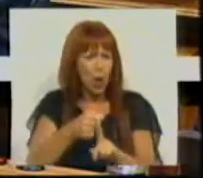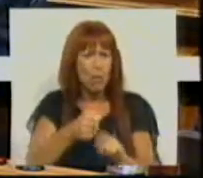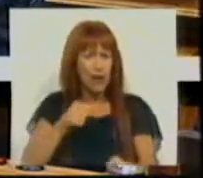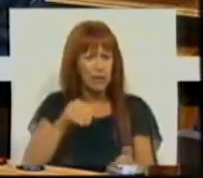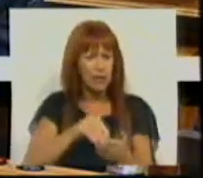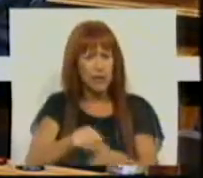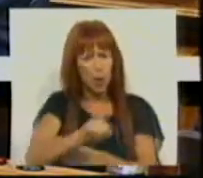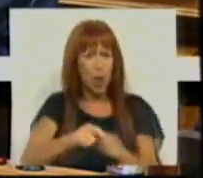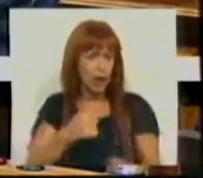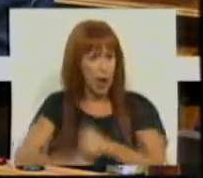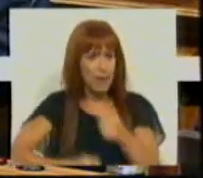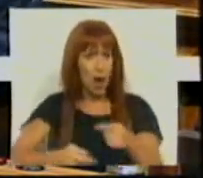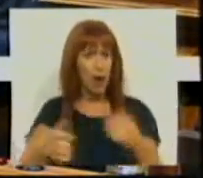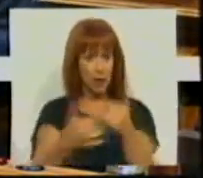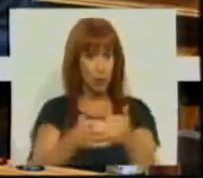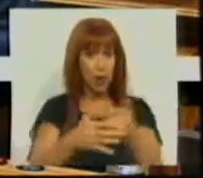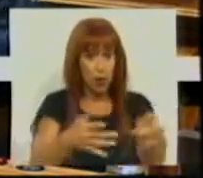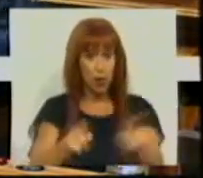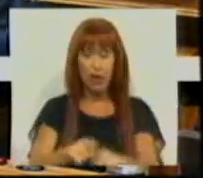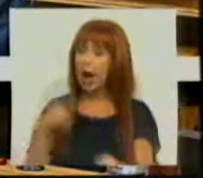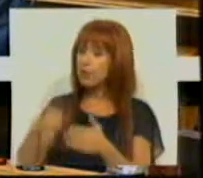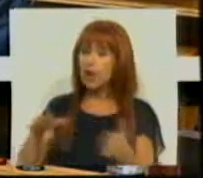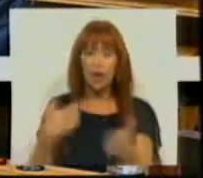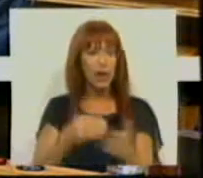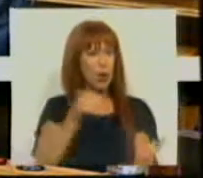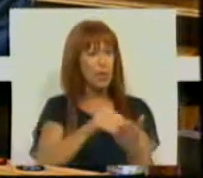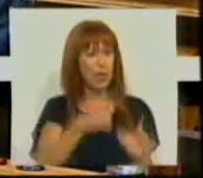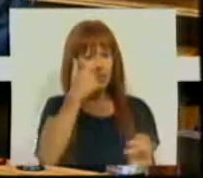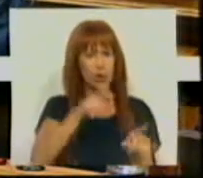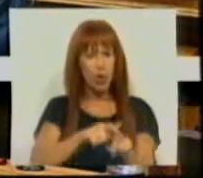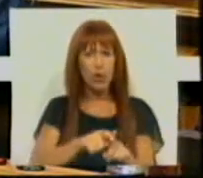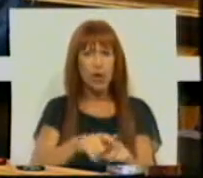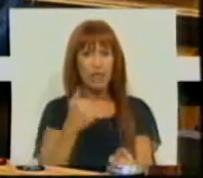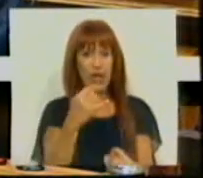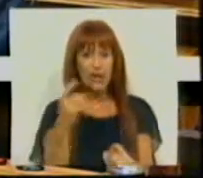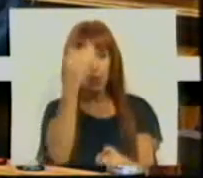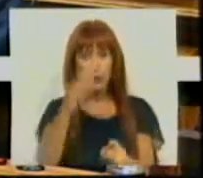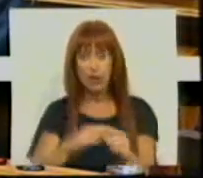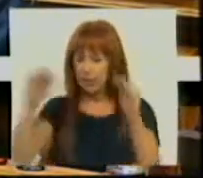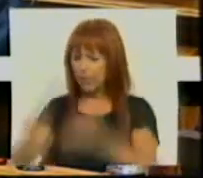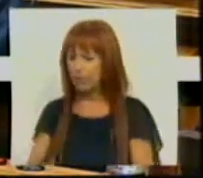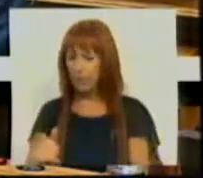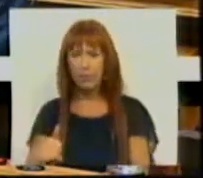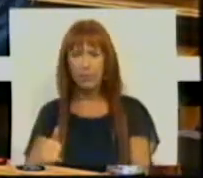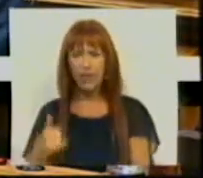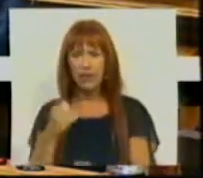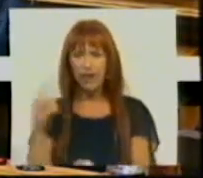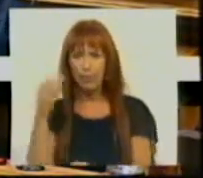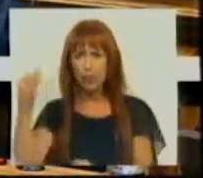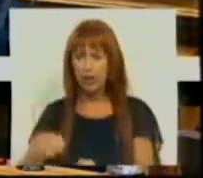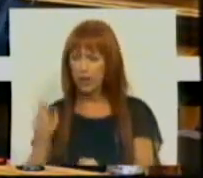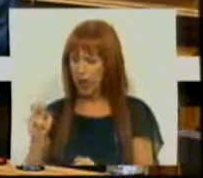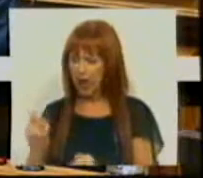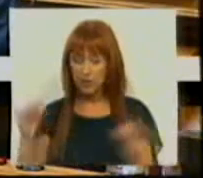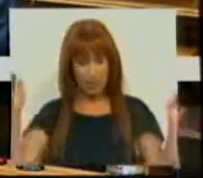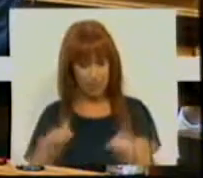pobreza dos idosos, a prestação que trouxe a pobreza dos idosos de 26% para menos de 20% em poucos